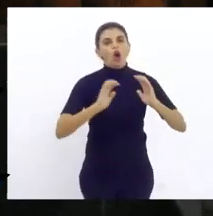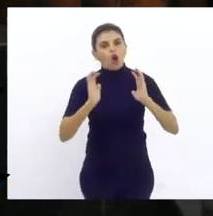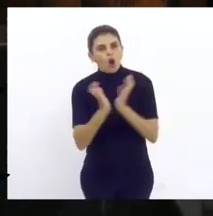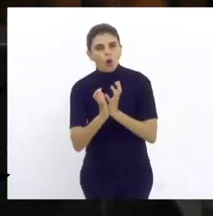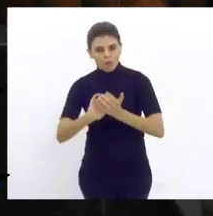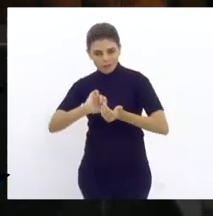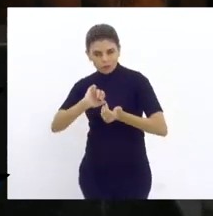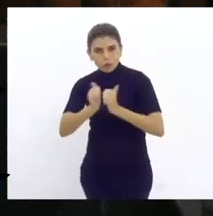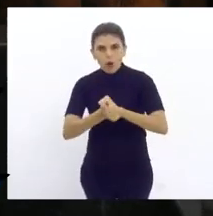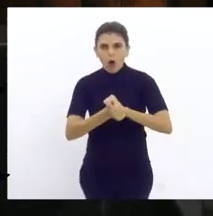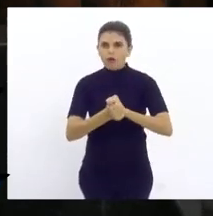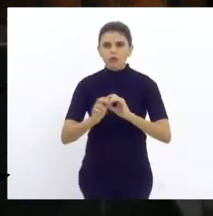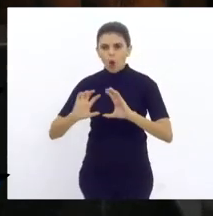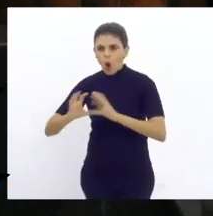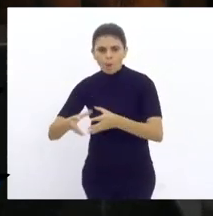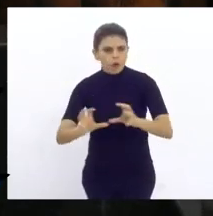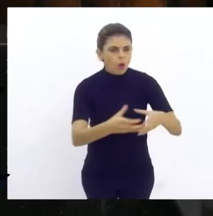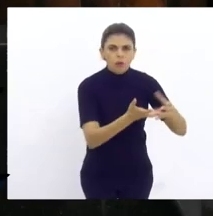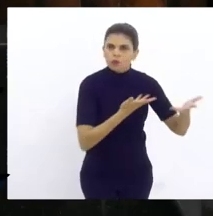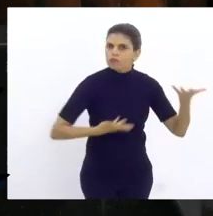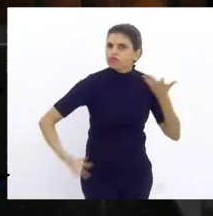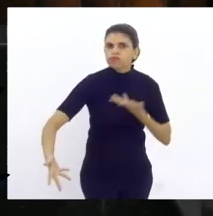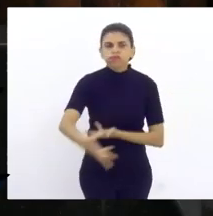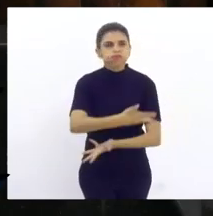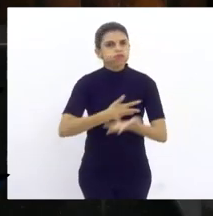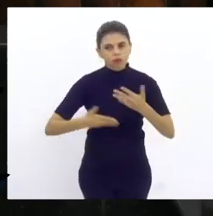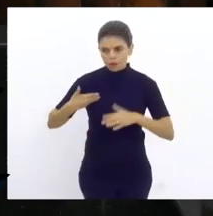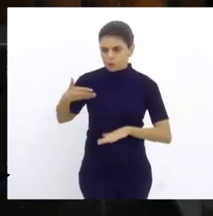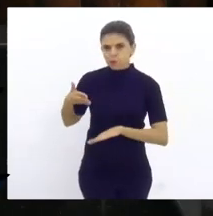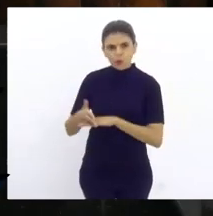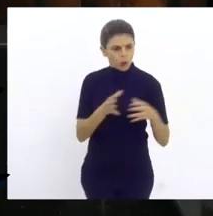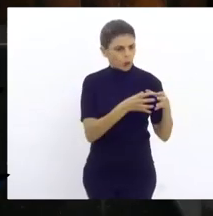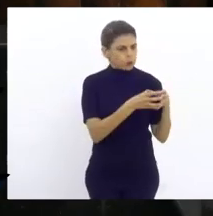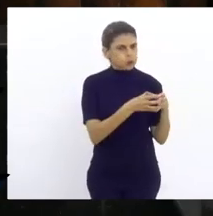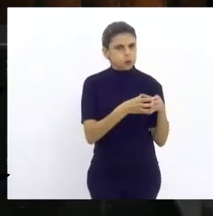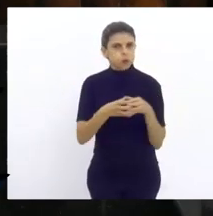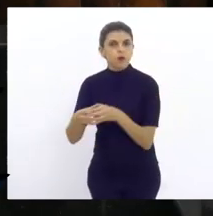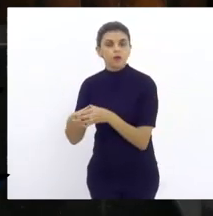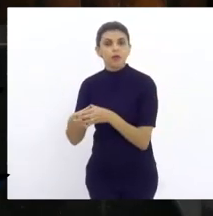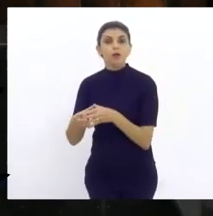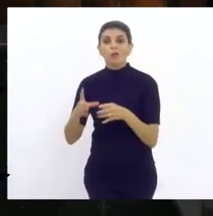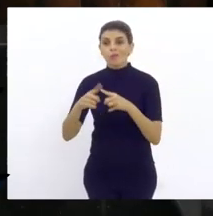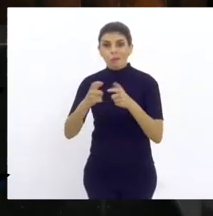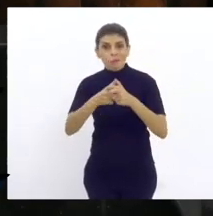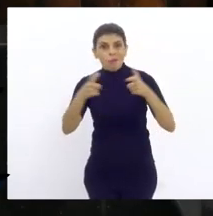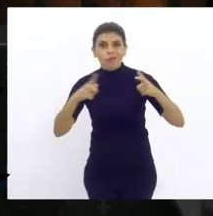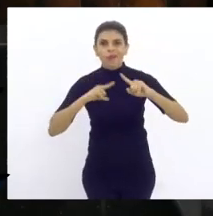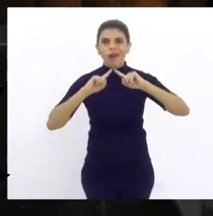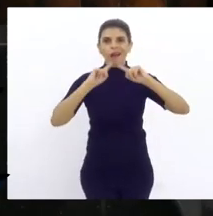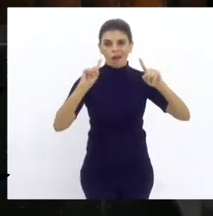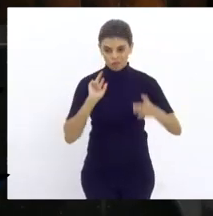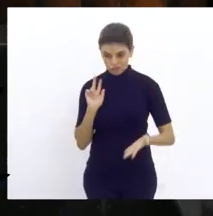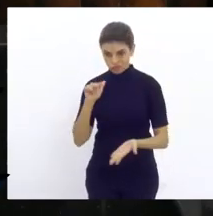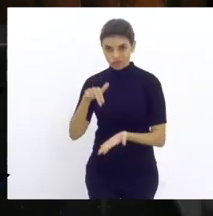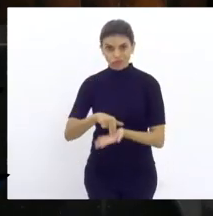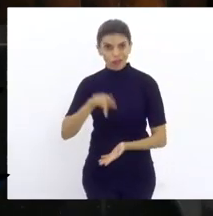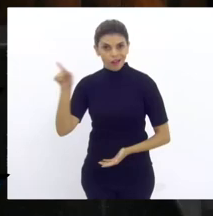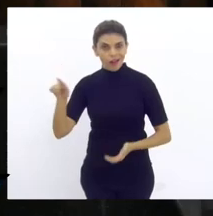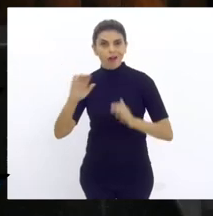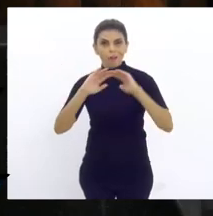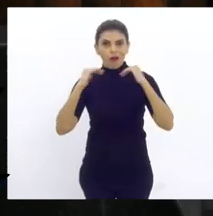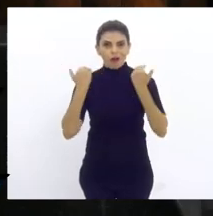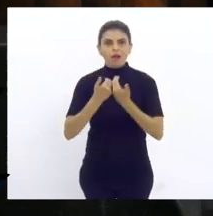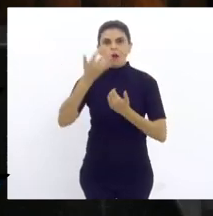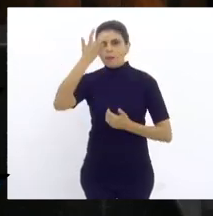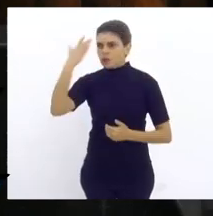esporte, todos participando porque todos receberam reclamações. nós chegamos no estádio na Índia, torcedores